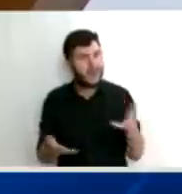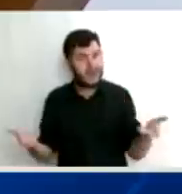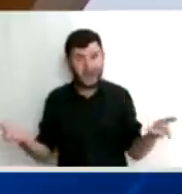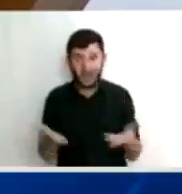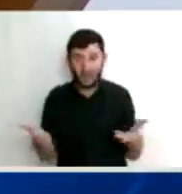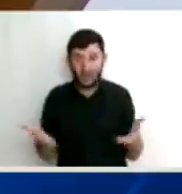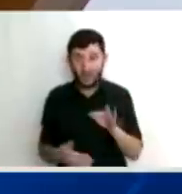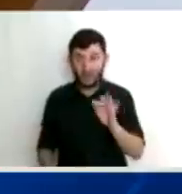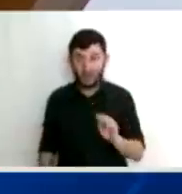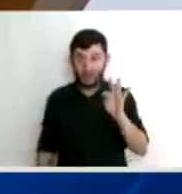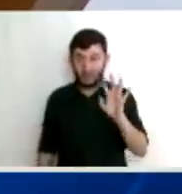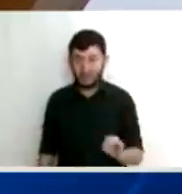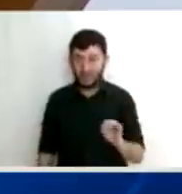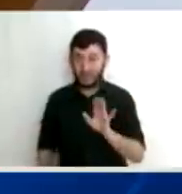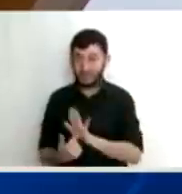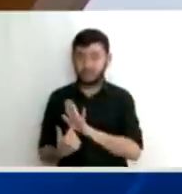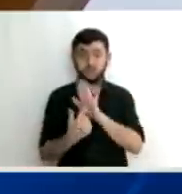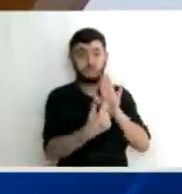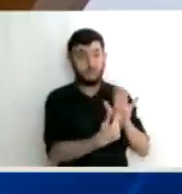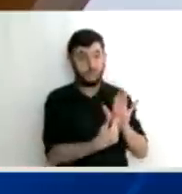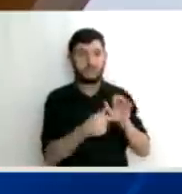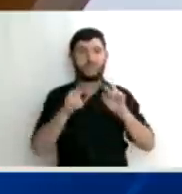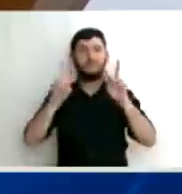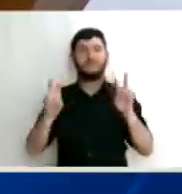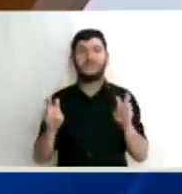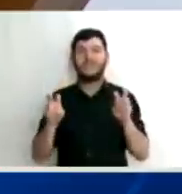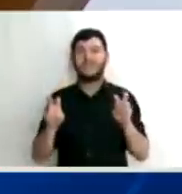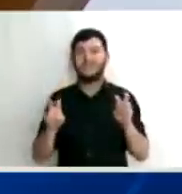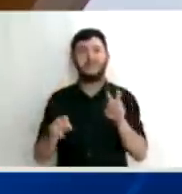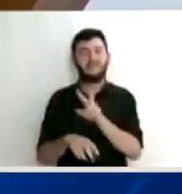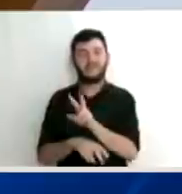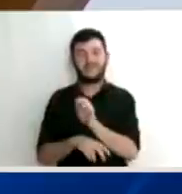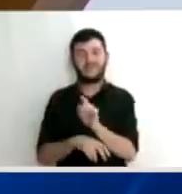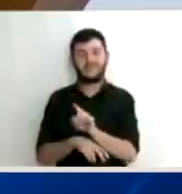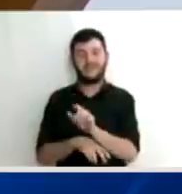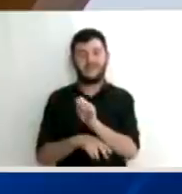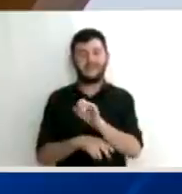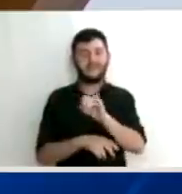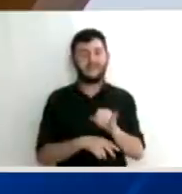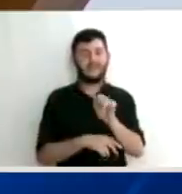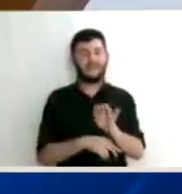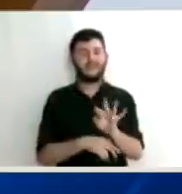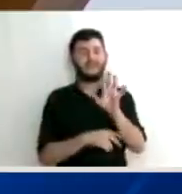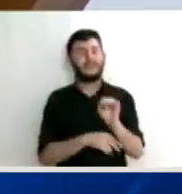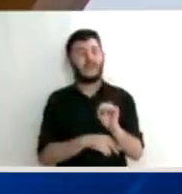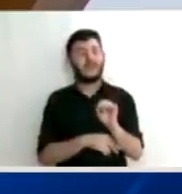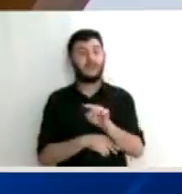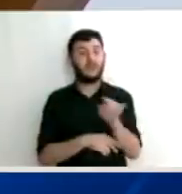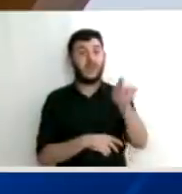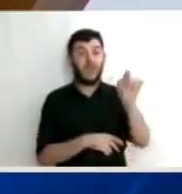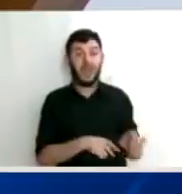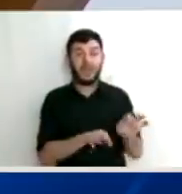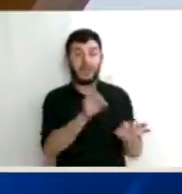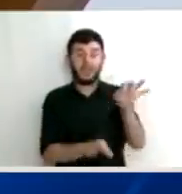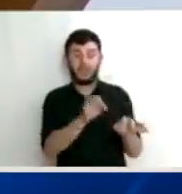prova da defesa, ela acabou sendo também reforçada pelas mensagens criminosamente